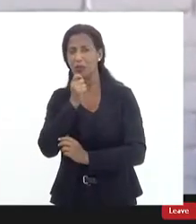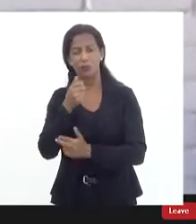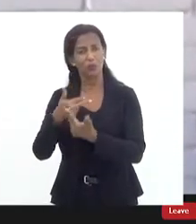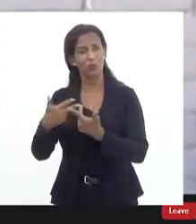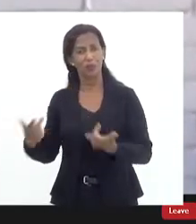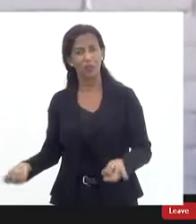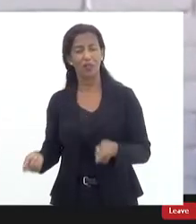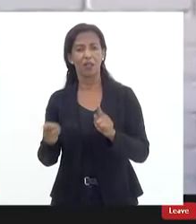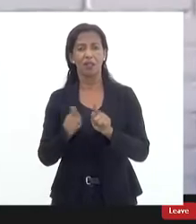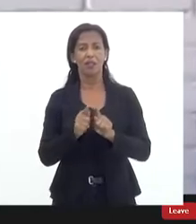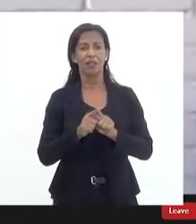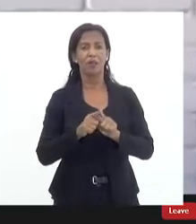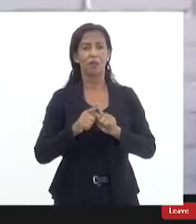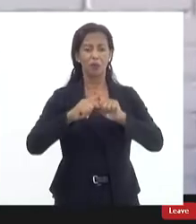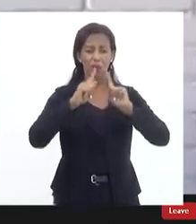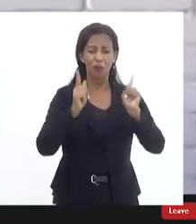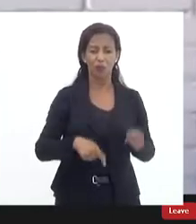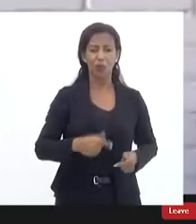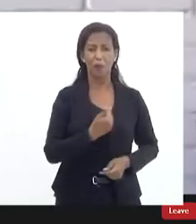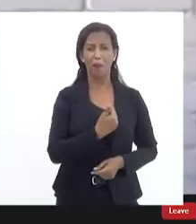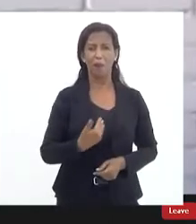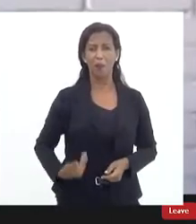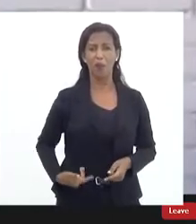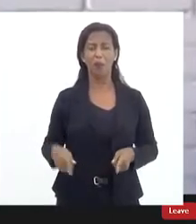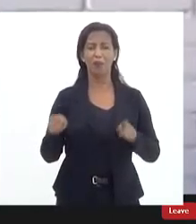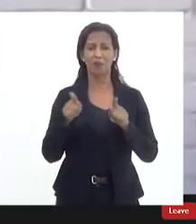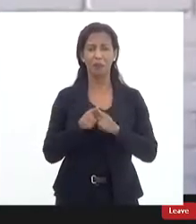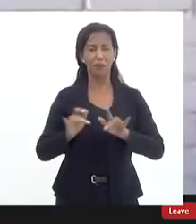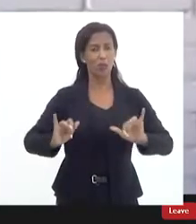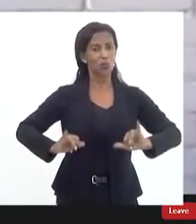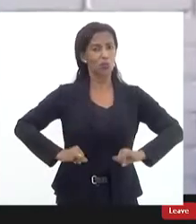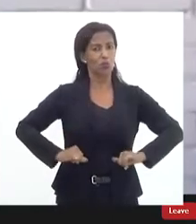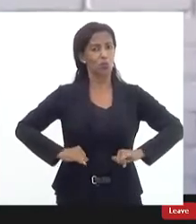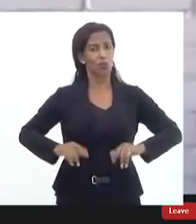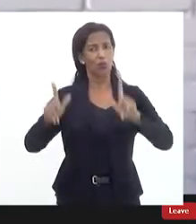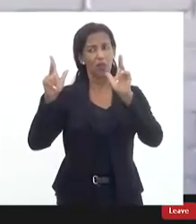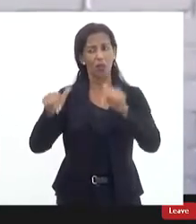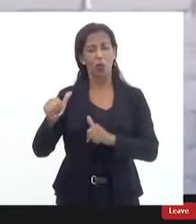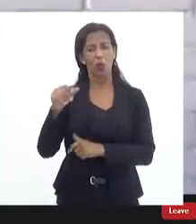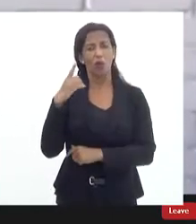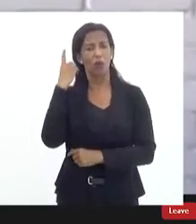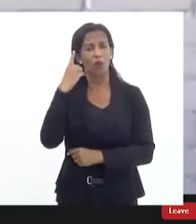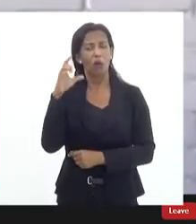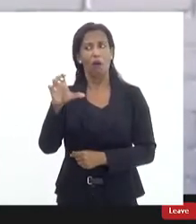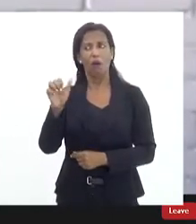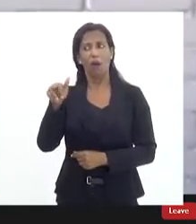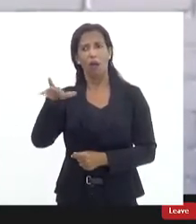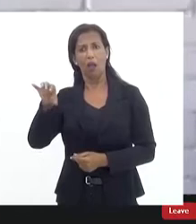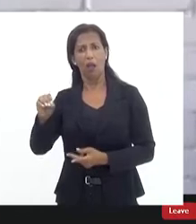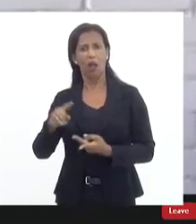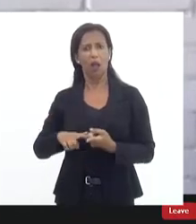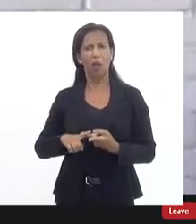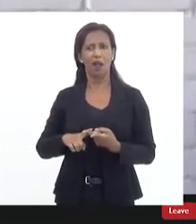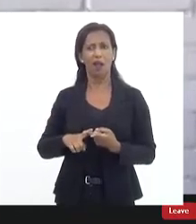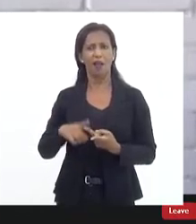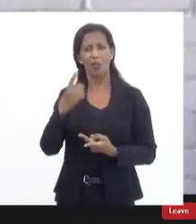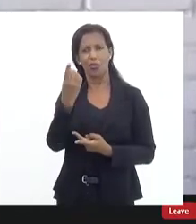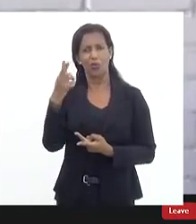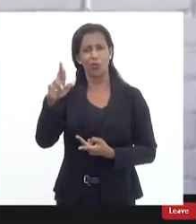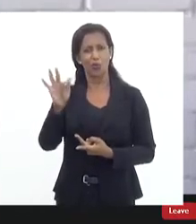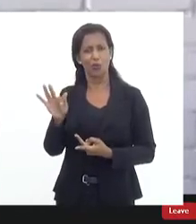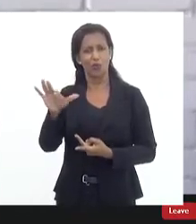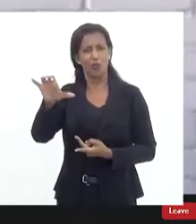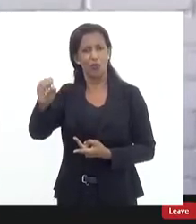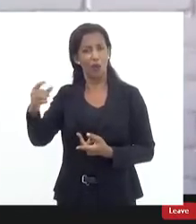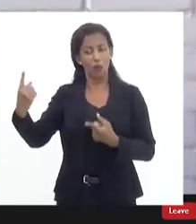também com funcionalismo público cada vez mais em ataque trouxe aqui o deputado Carlos Augusto deputado Fábio Amado aliás perdão o doutor Fábio